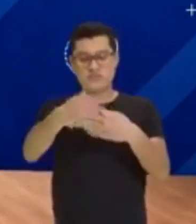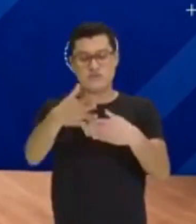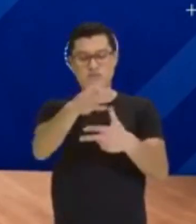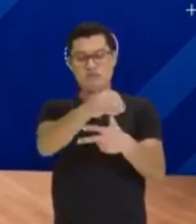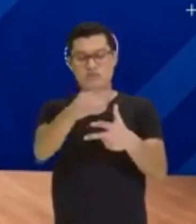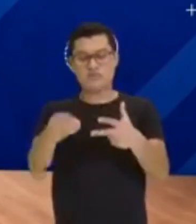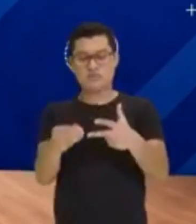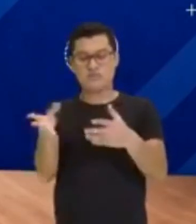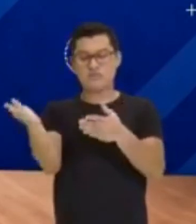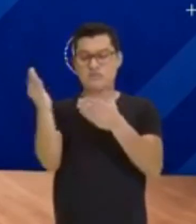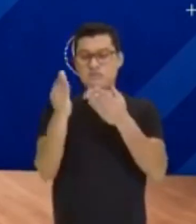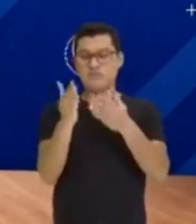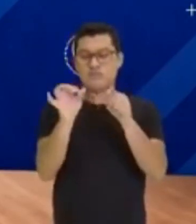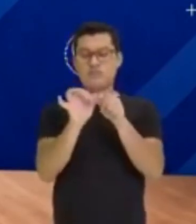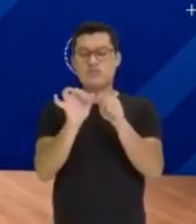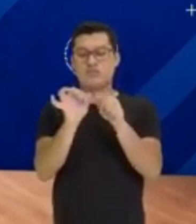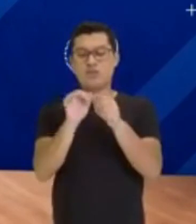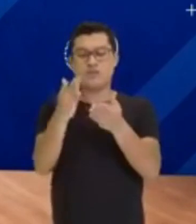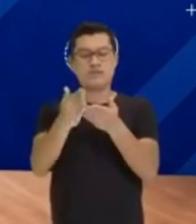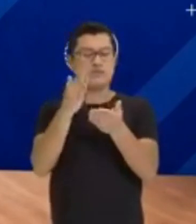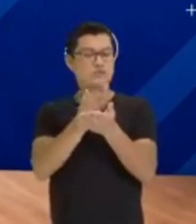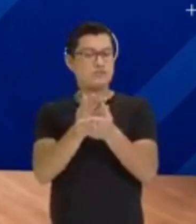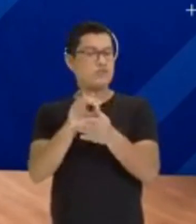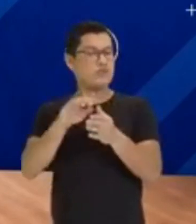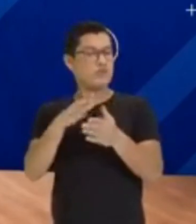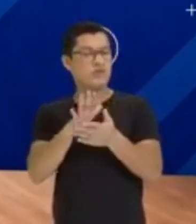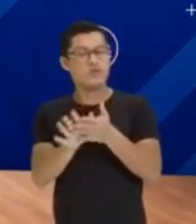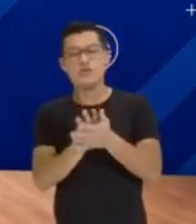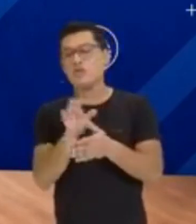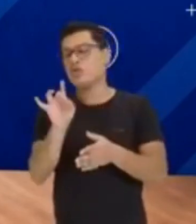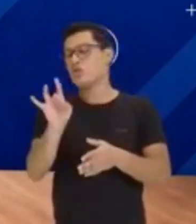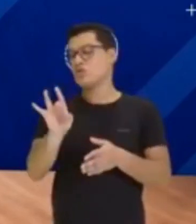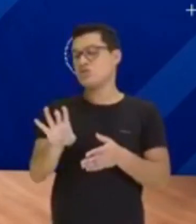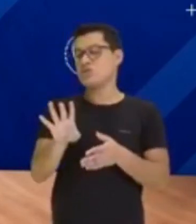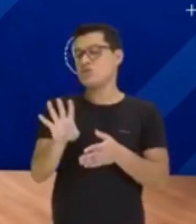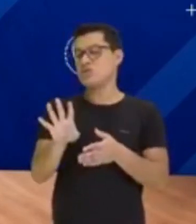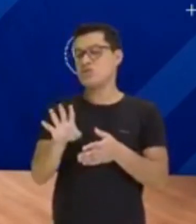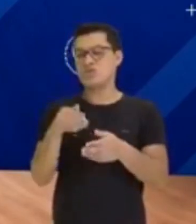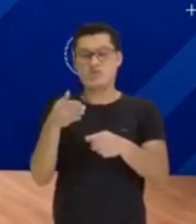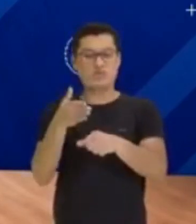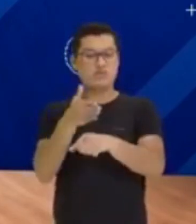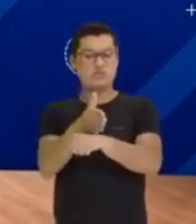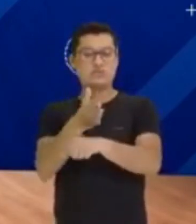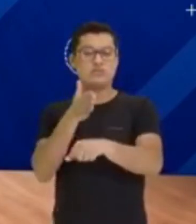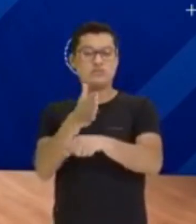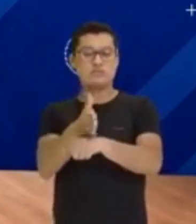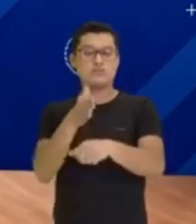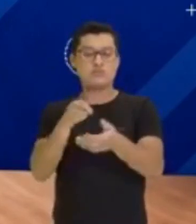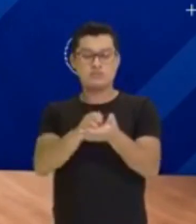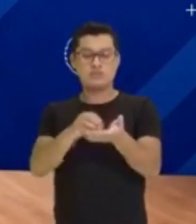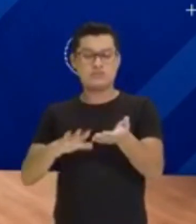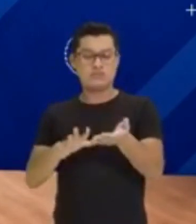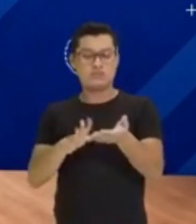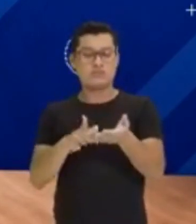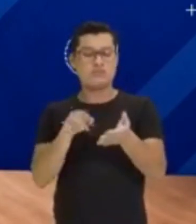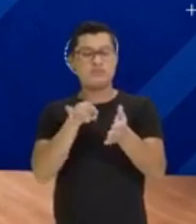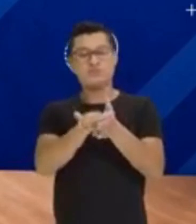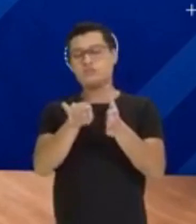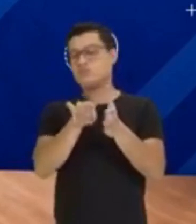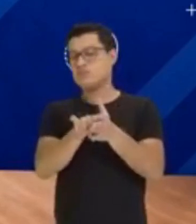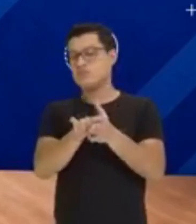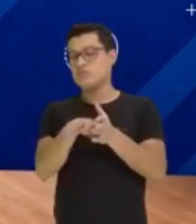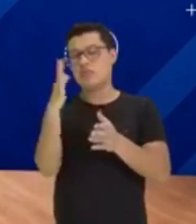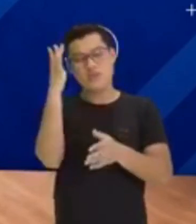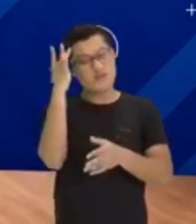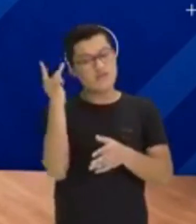ela? Porque a eu fiz anterior era só um exercício qualquer de um vestibular aí. E aí você... Ah, o professor tá trazendo essas questões, gente. Essas questões